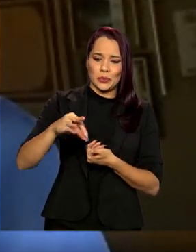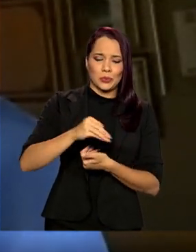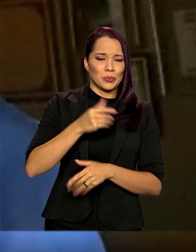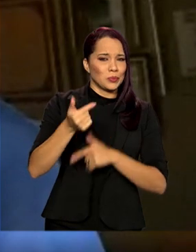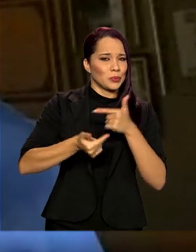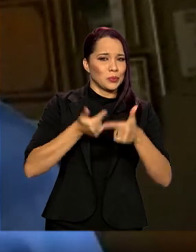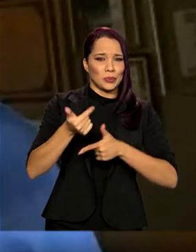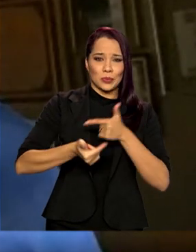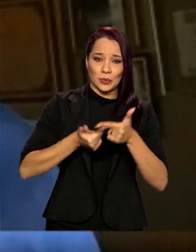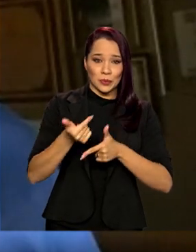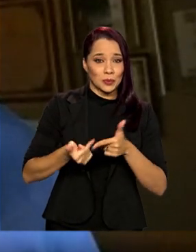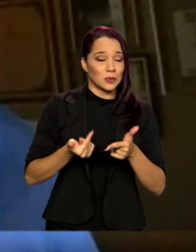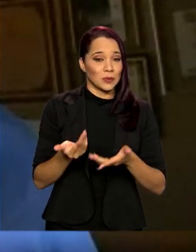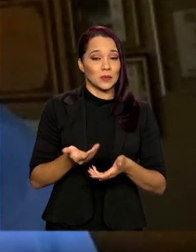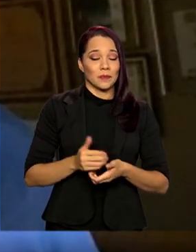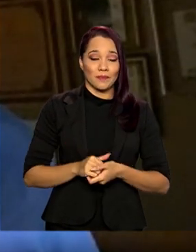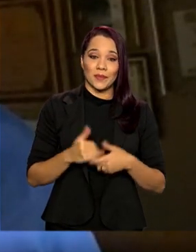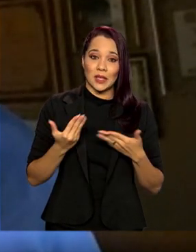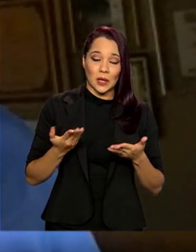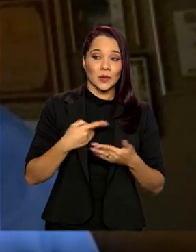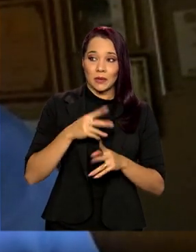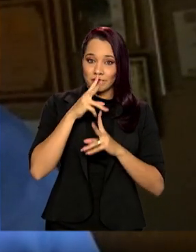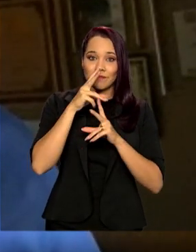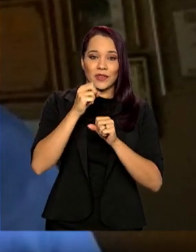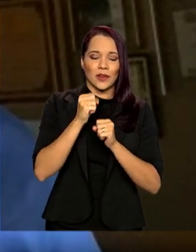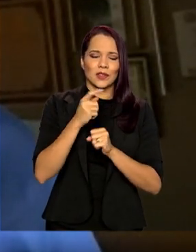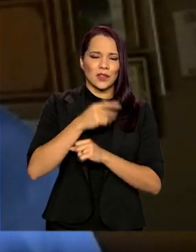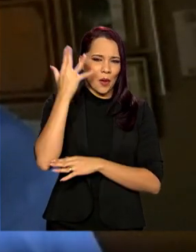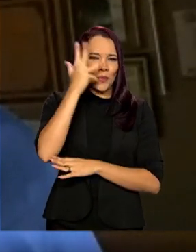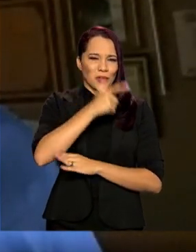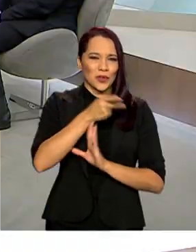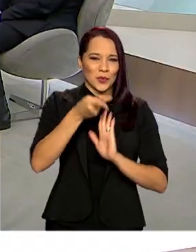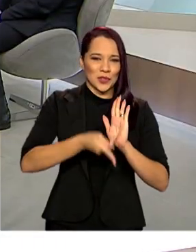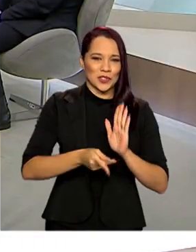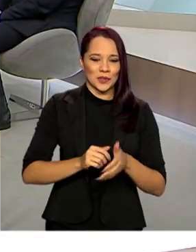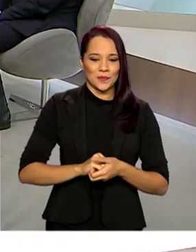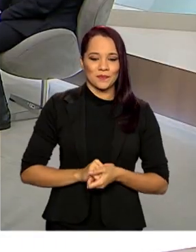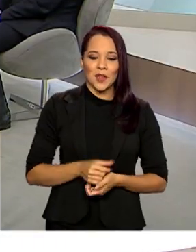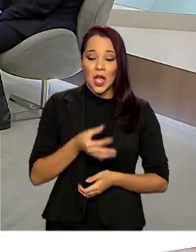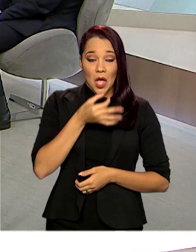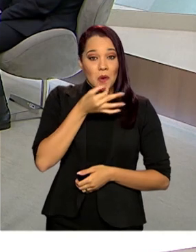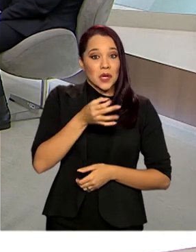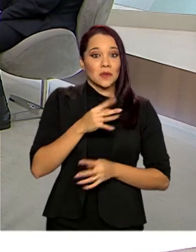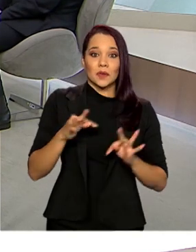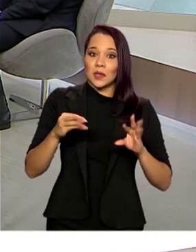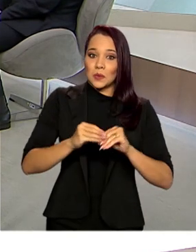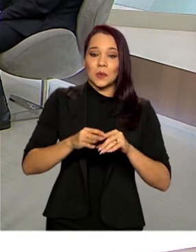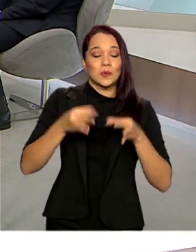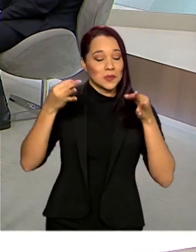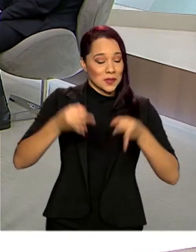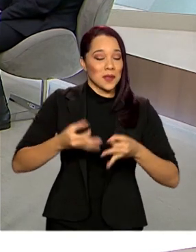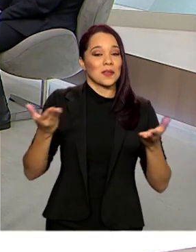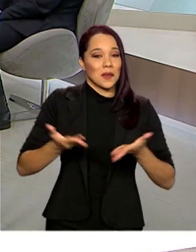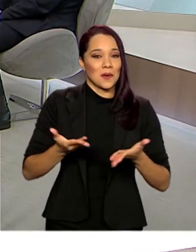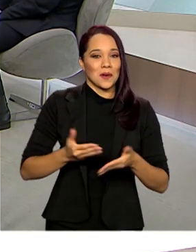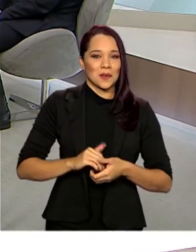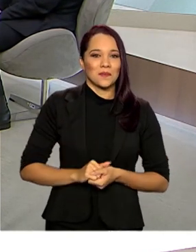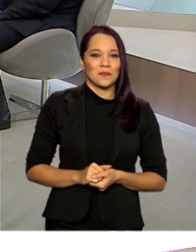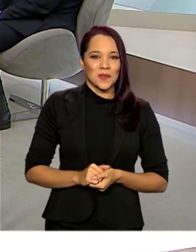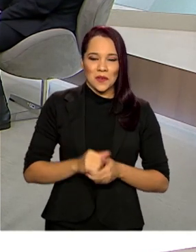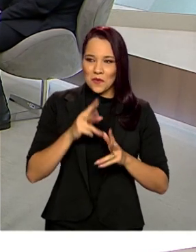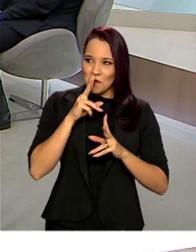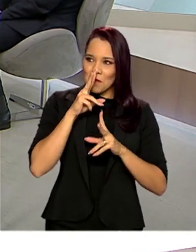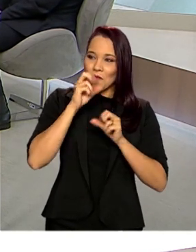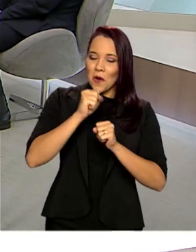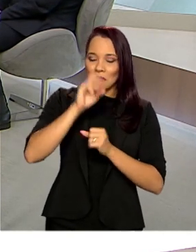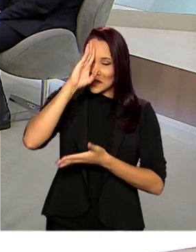Roberto Rocha. Então, está muito intenso, está muito bonito. Eu acho que vai dar tudo certo dessa vez. Foco, força e fé em